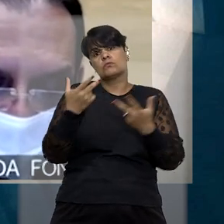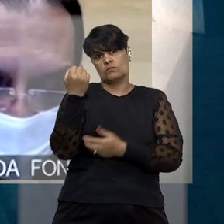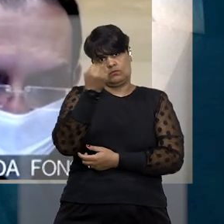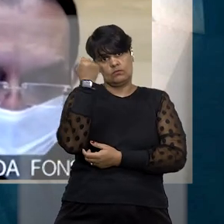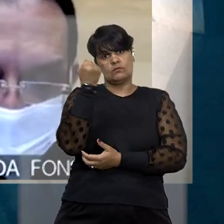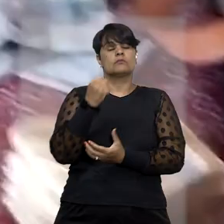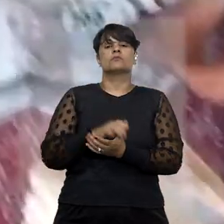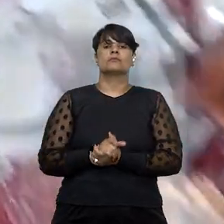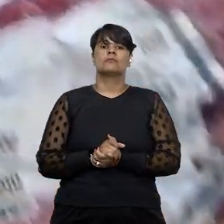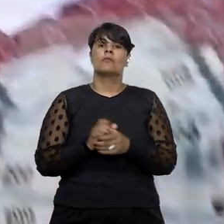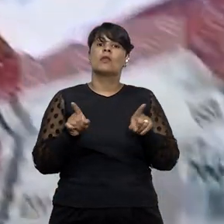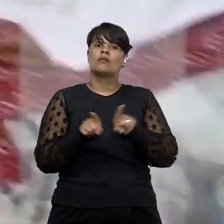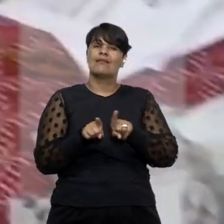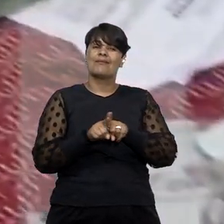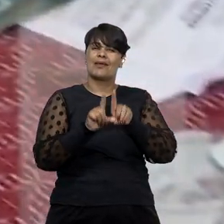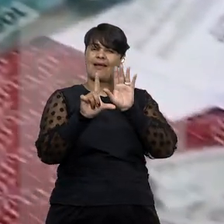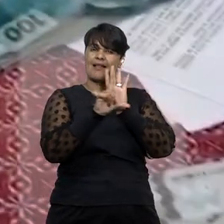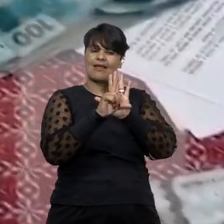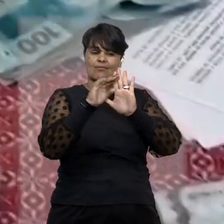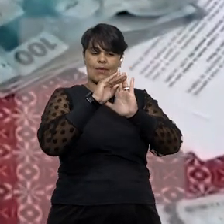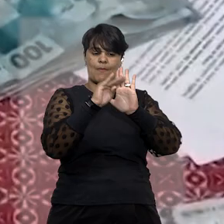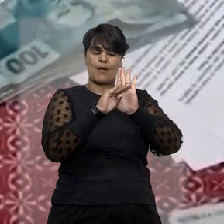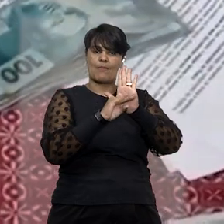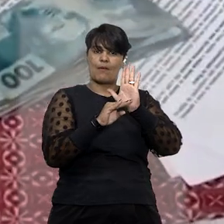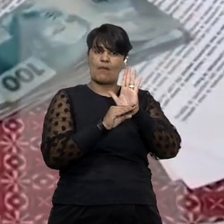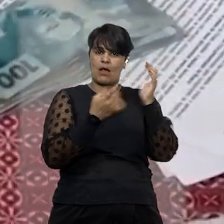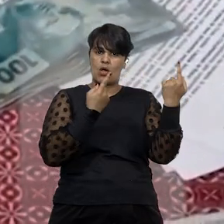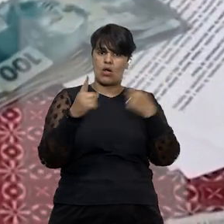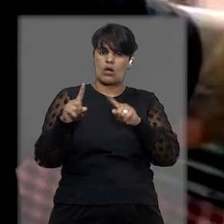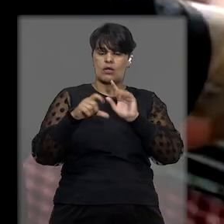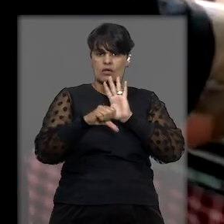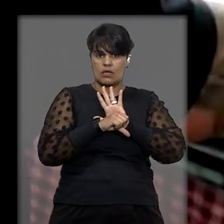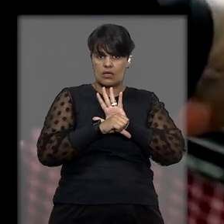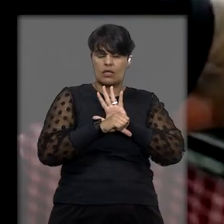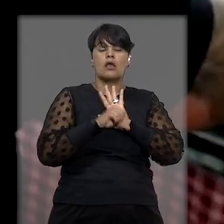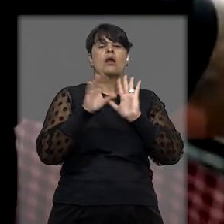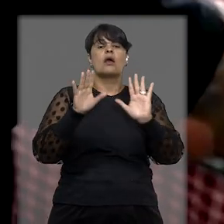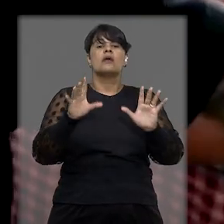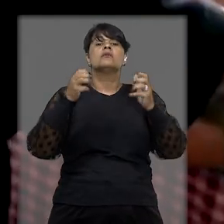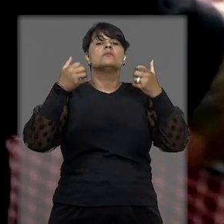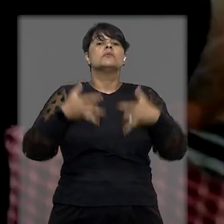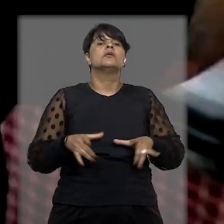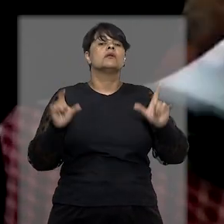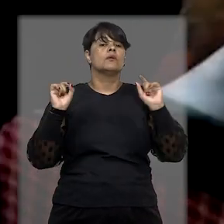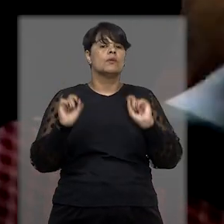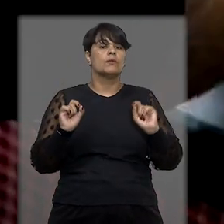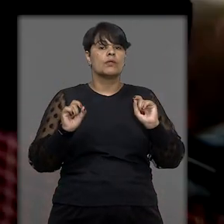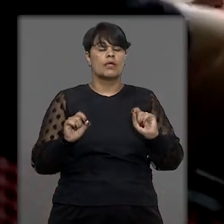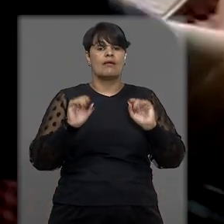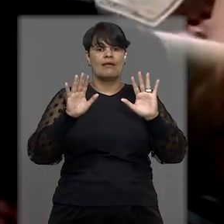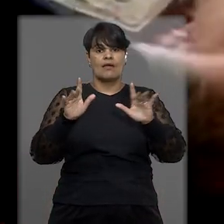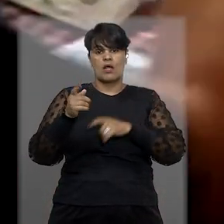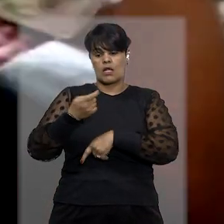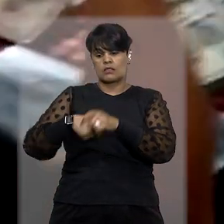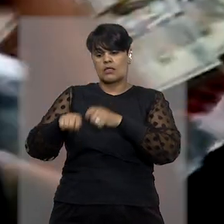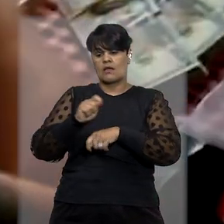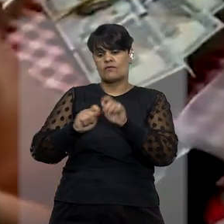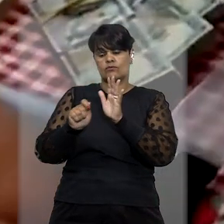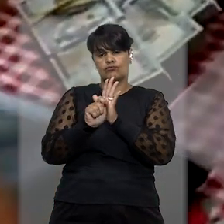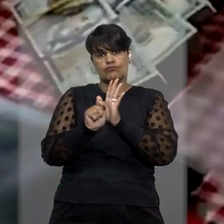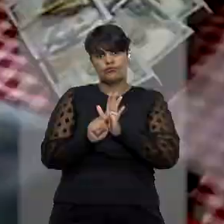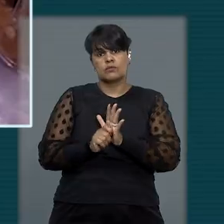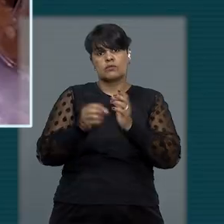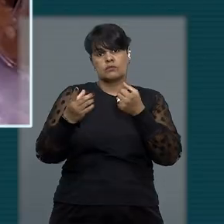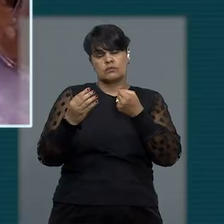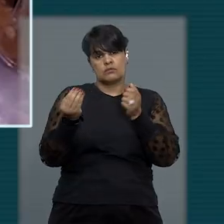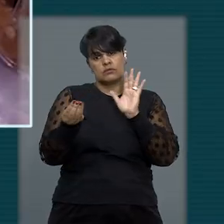pacote anticrime apenas estabeleceu que não se considera hediondo ou equiparado a ele o tráfico de drogas descrito